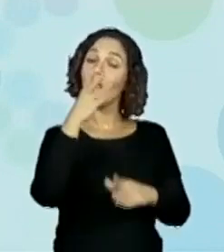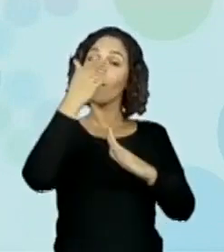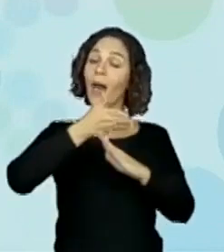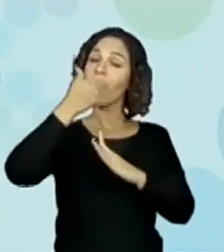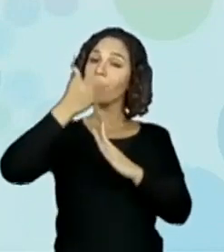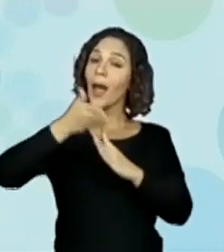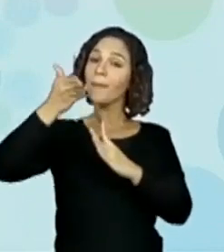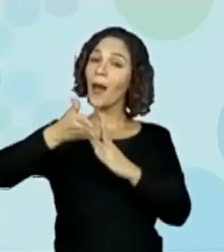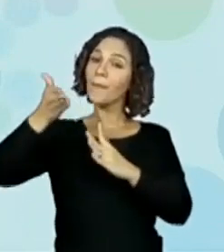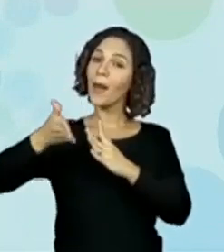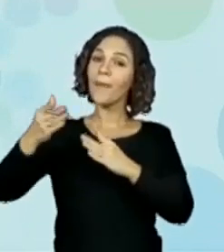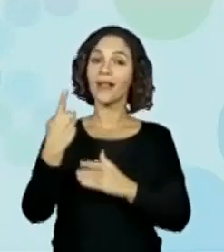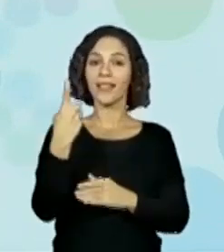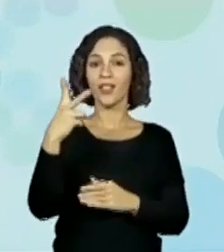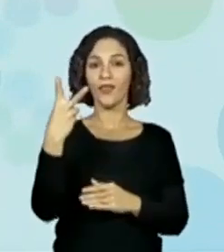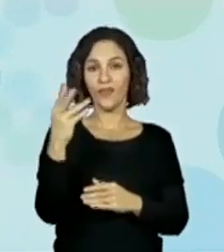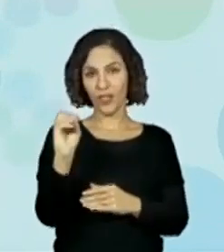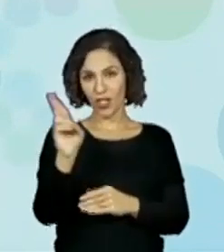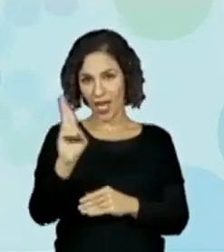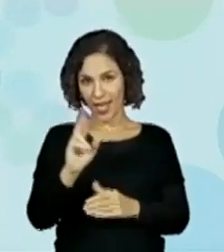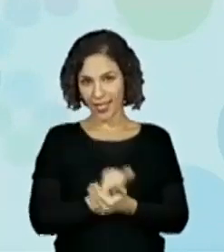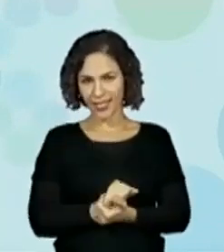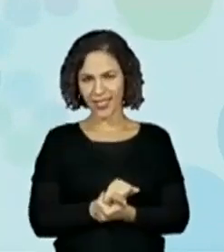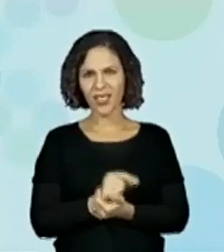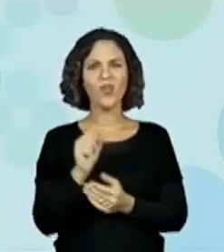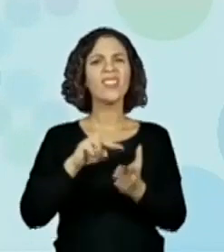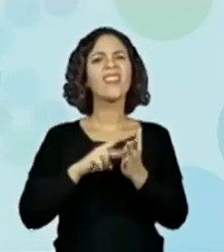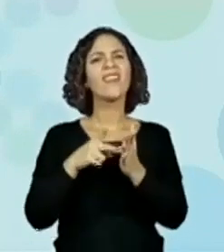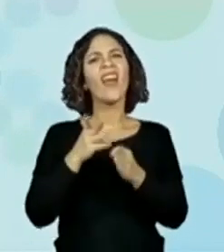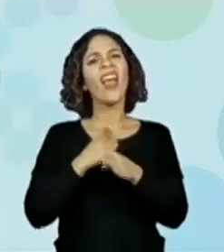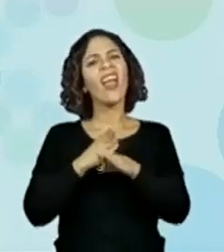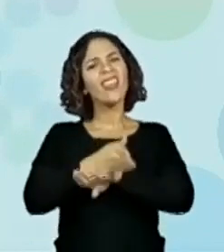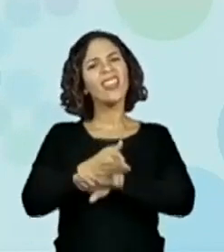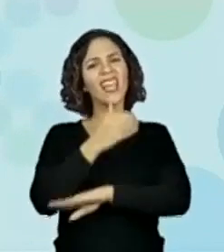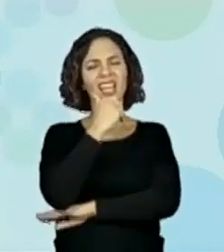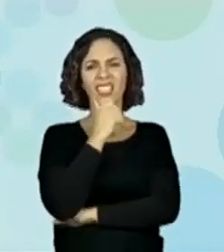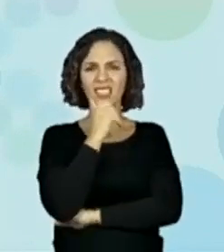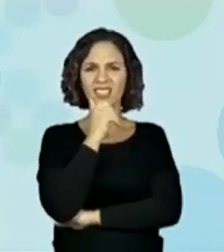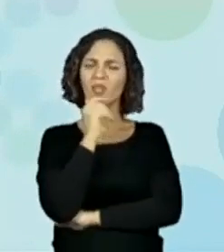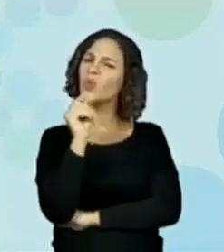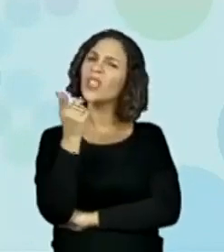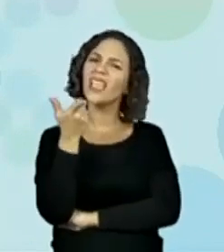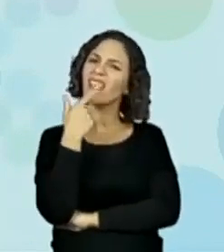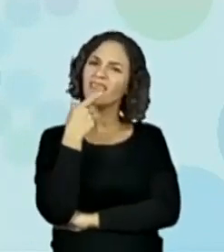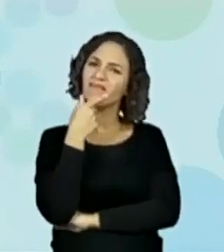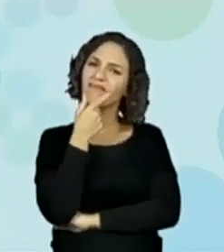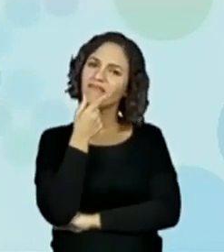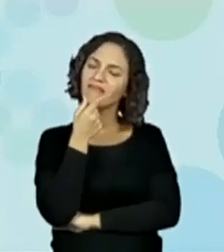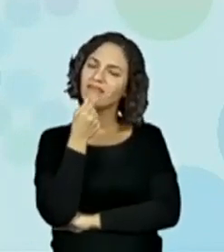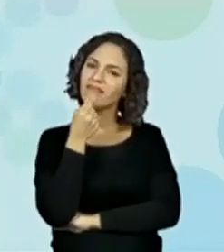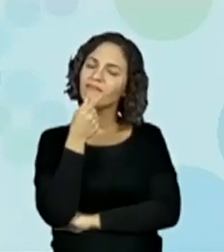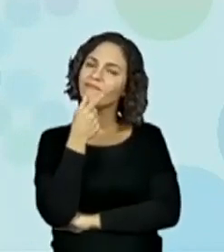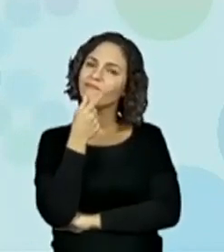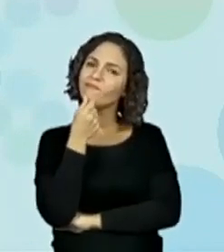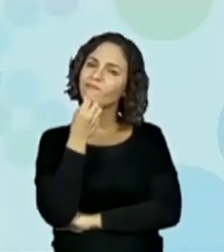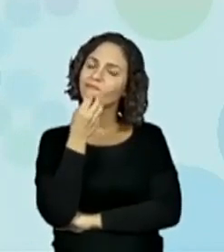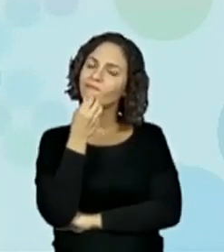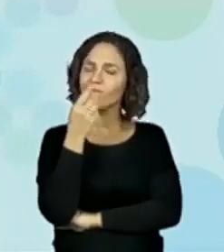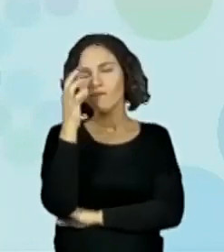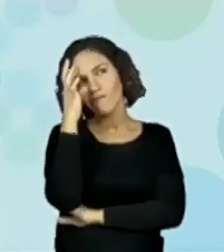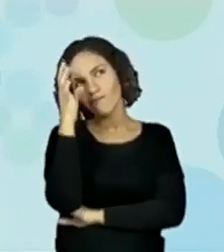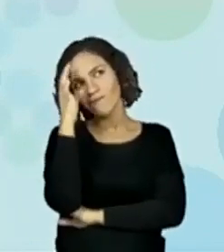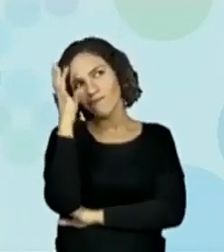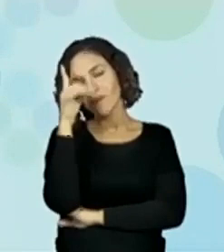O que isso significa, pessoal? O que significa essa entrada de 100 reais? O que você acha que é isso aí? Dá uma